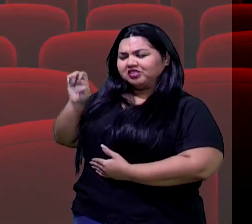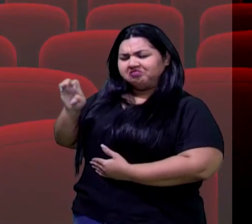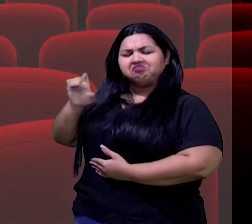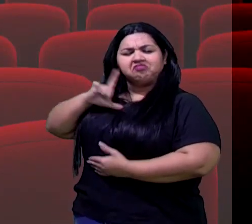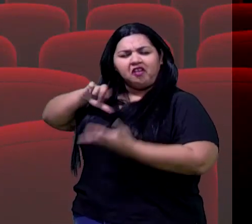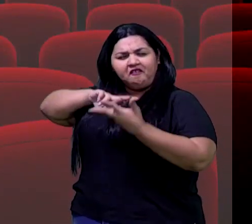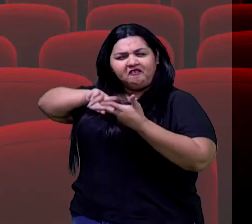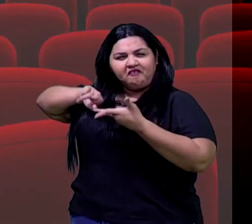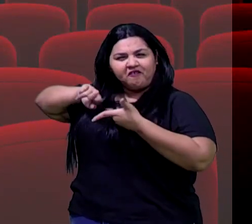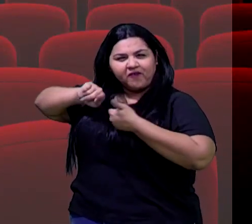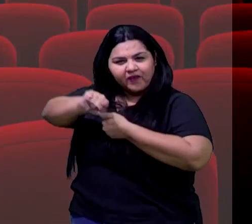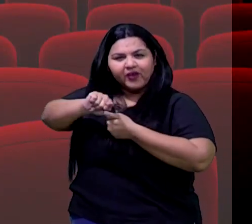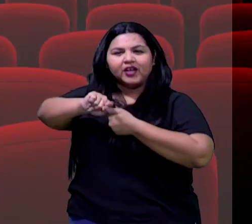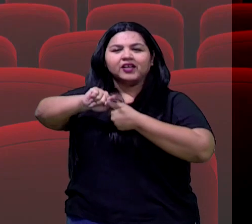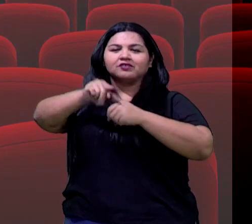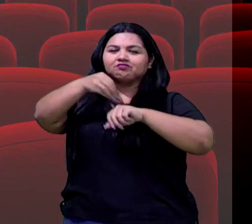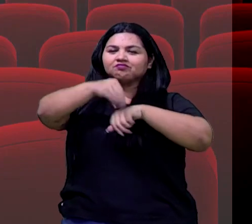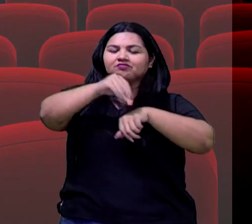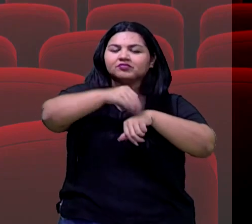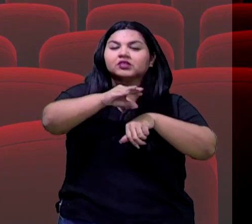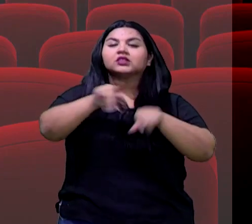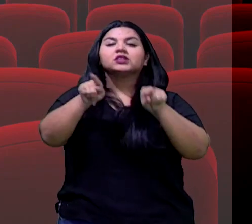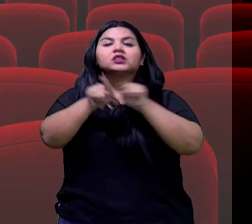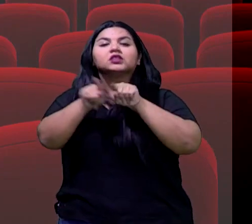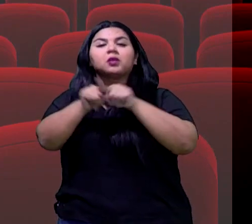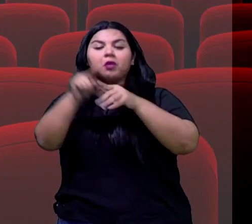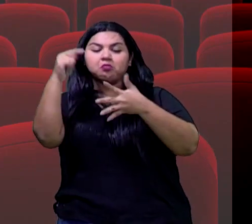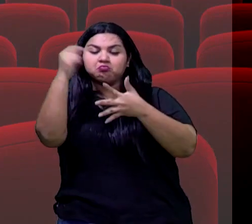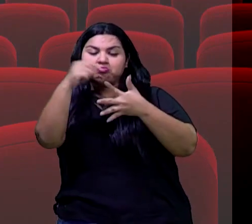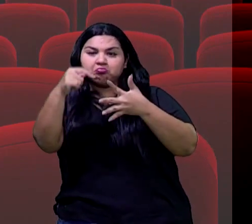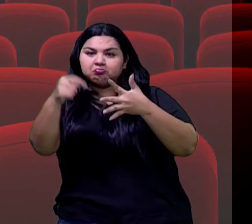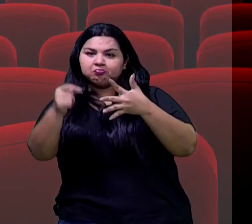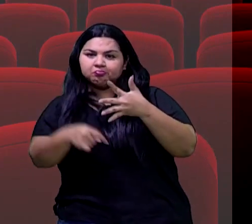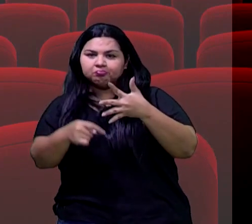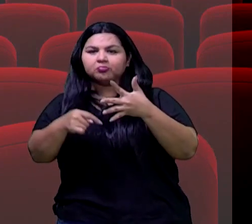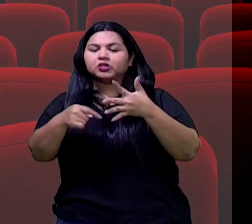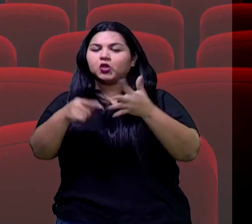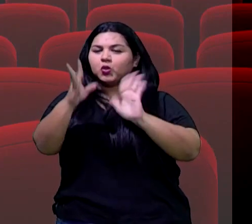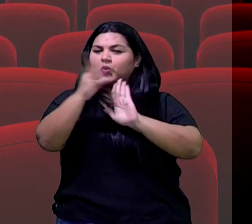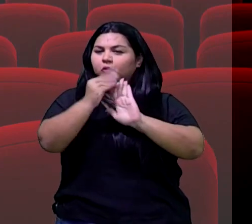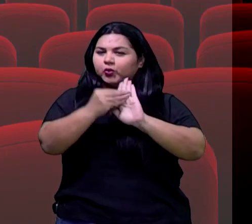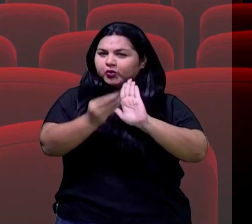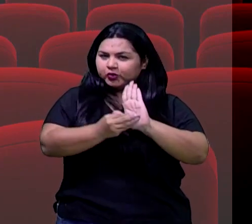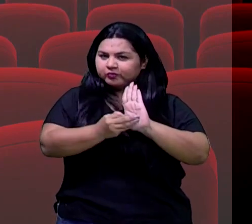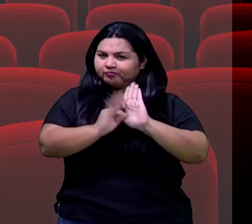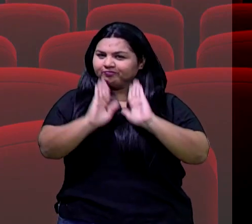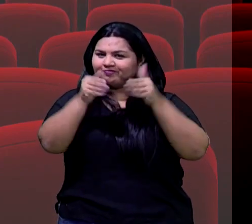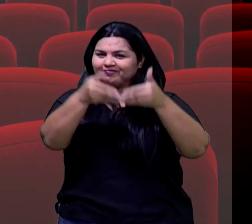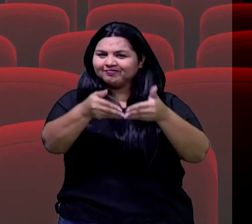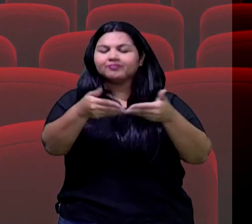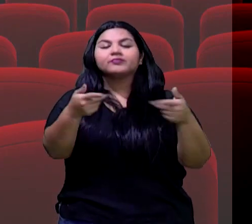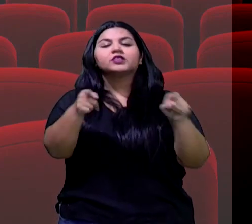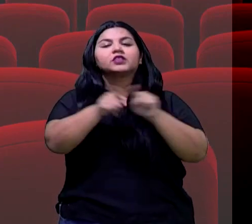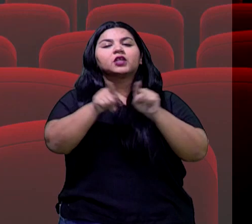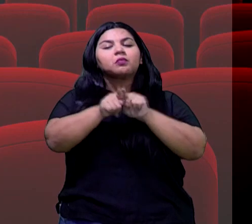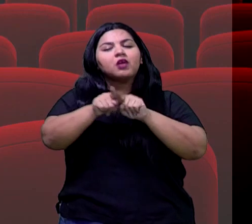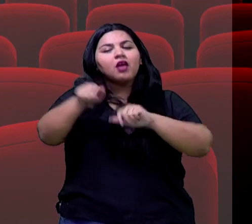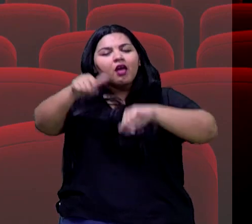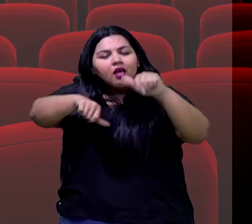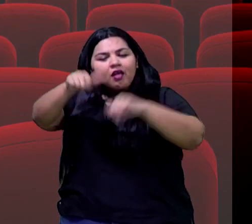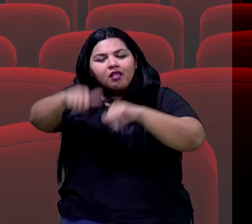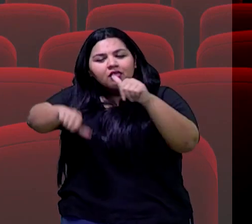indicações, inclusive chamando ali a atenção para alguns pontos relacionados ao conteúdo, tá bom? E ainda na área de ciências